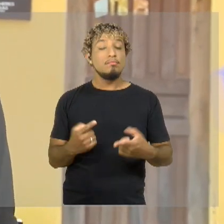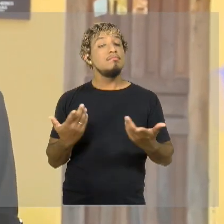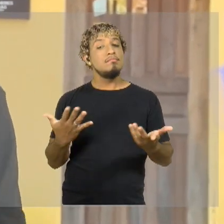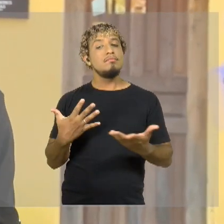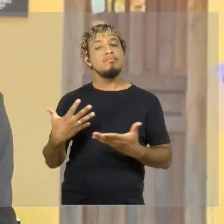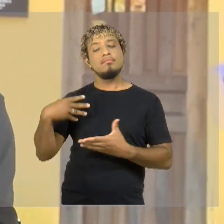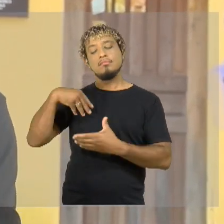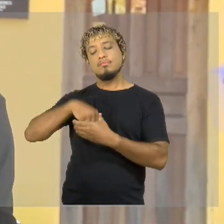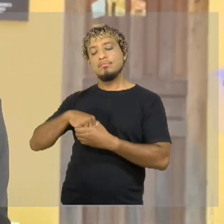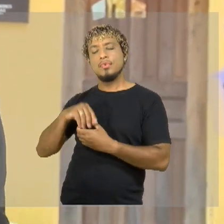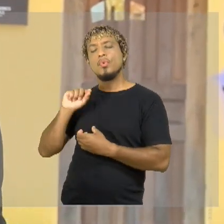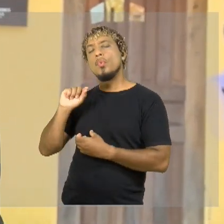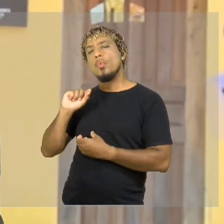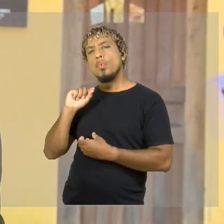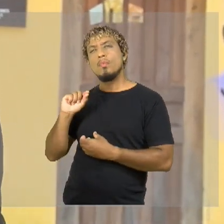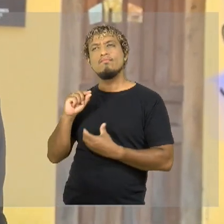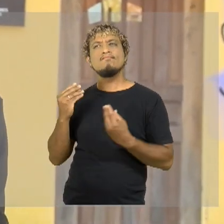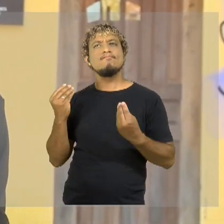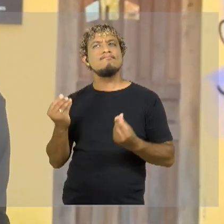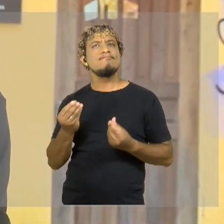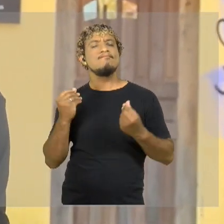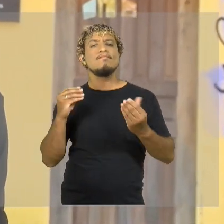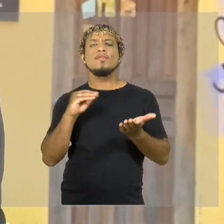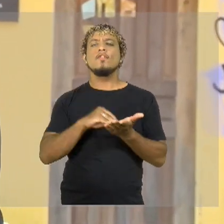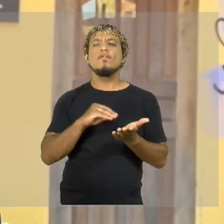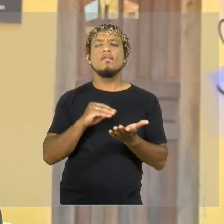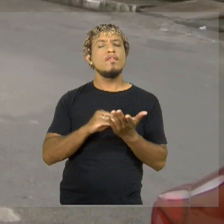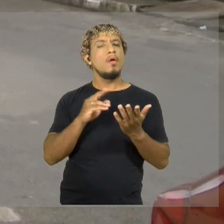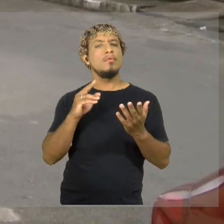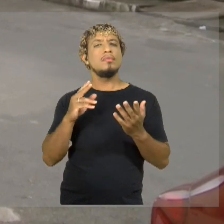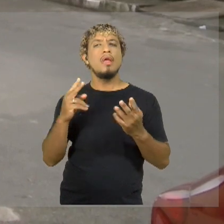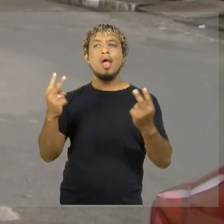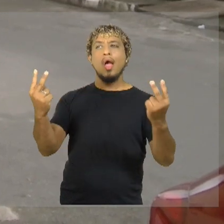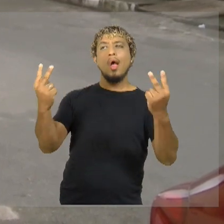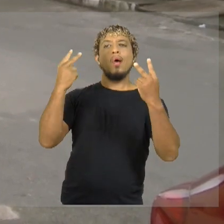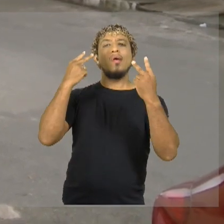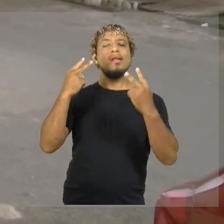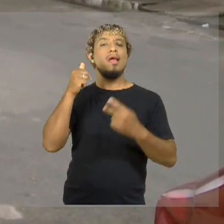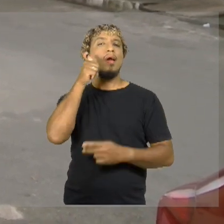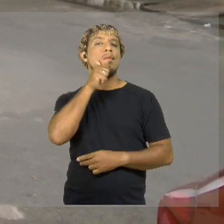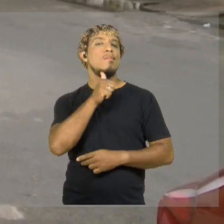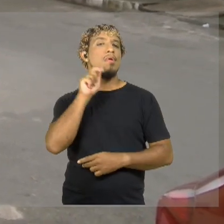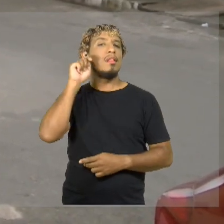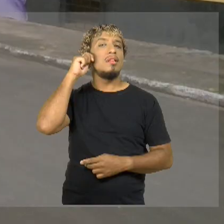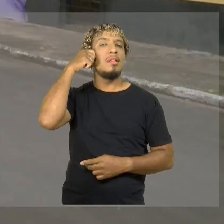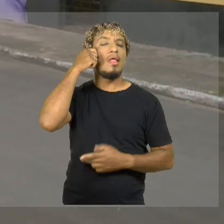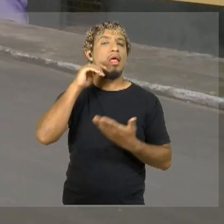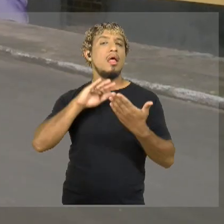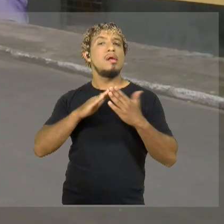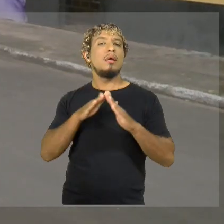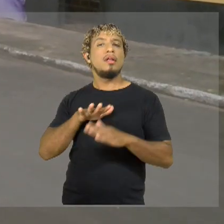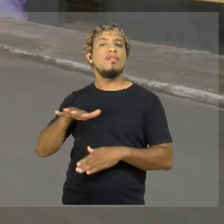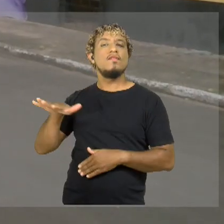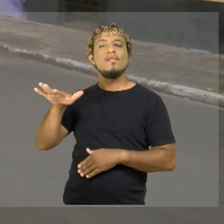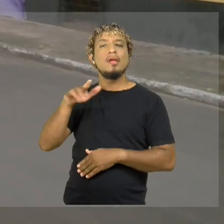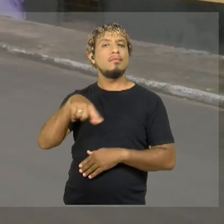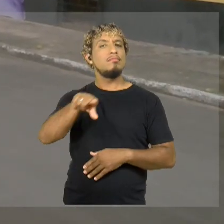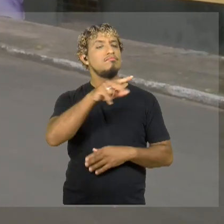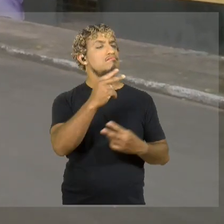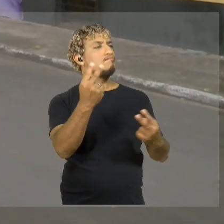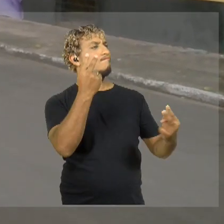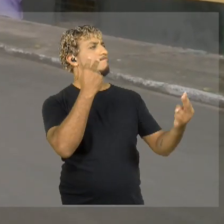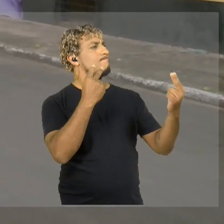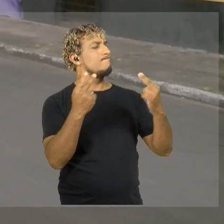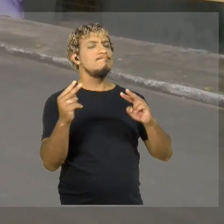nas nossas falas vinham muito a questão da invisibilidade da mulher negra periférica em outros espaços de